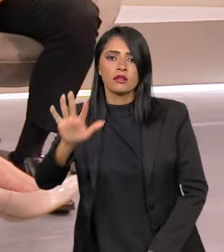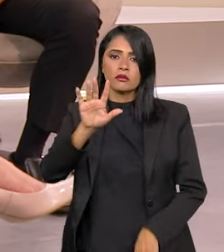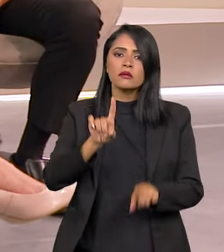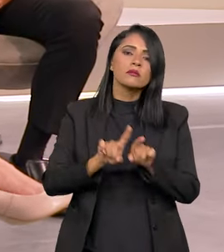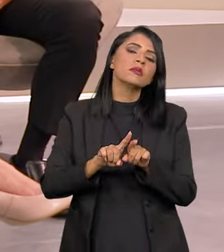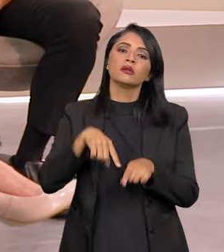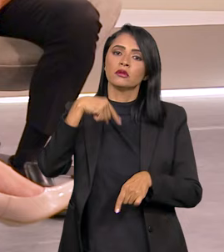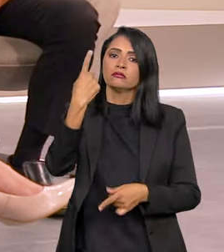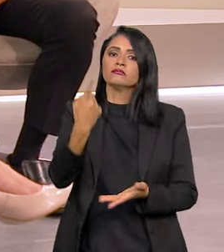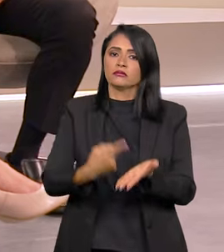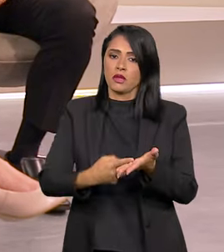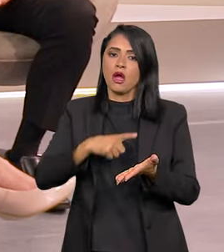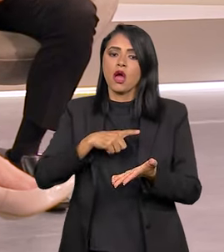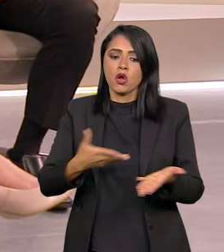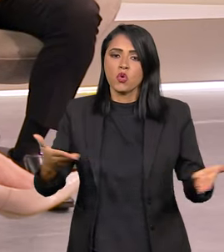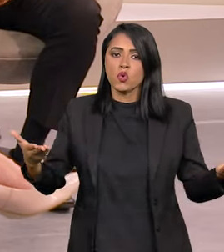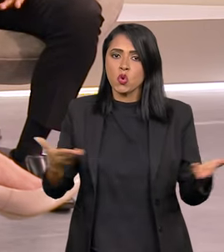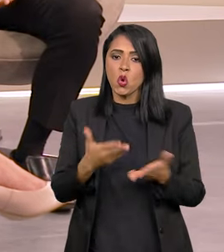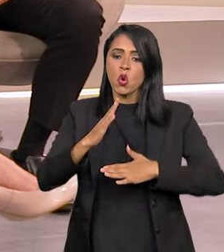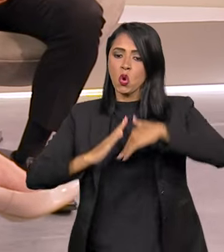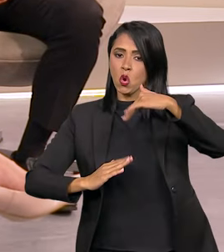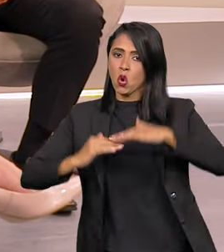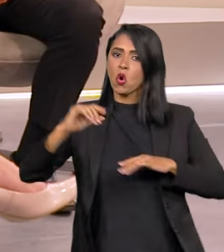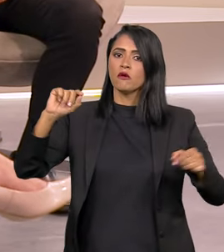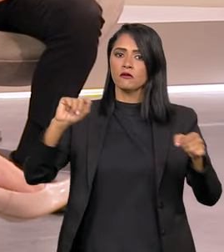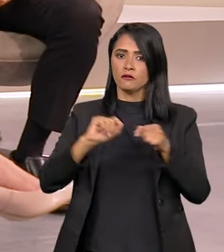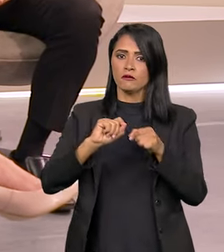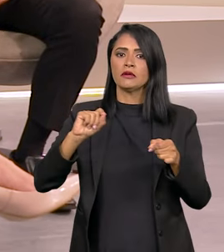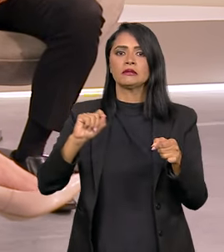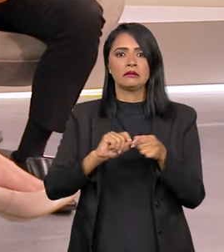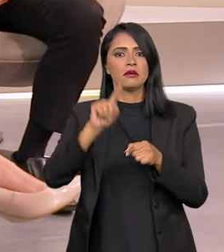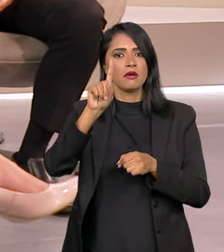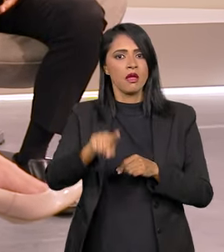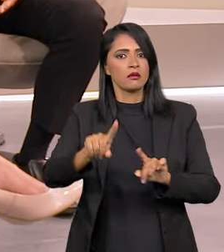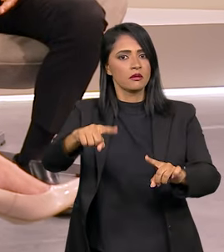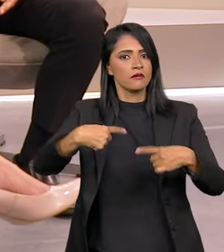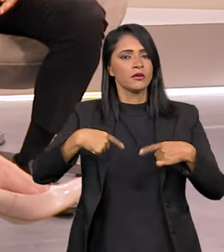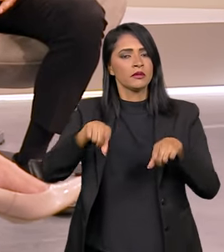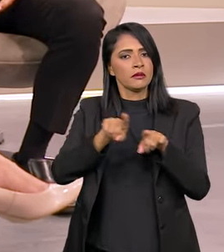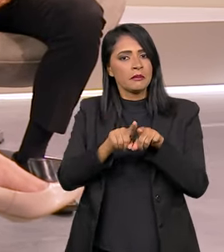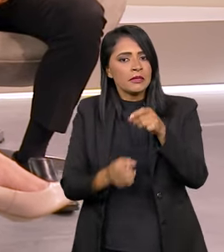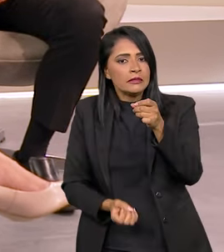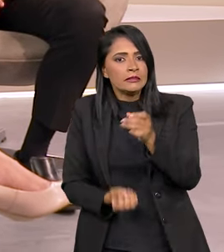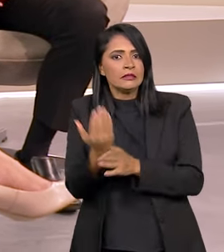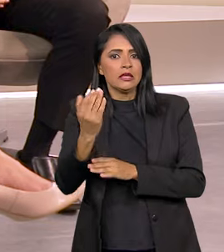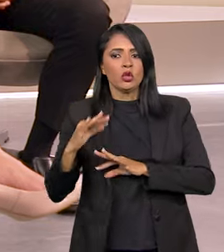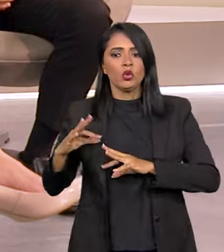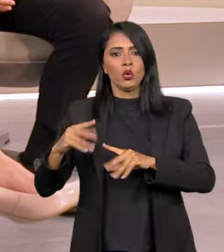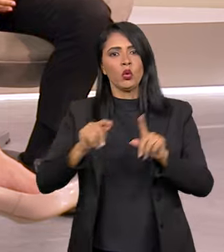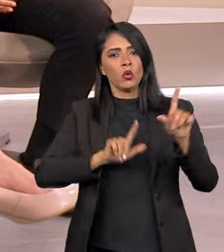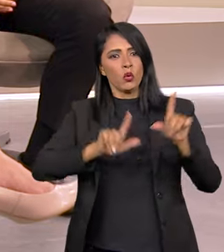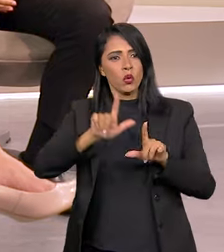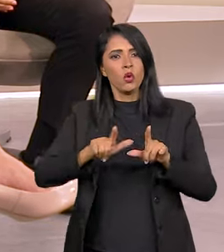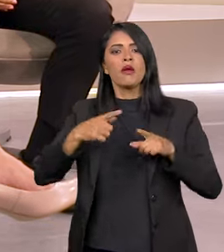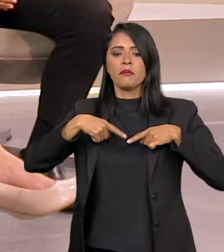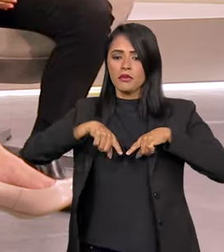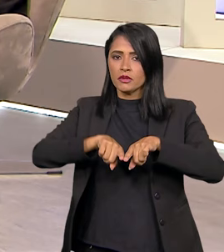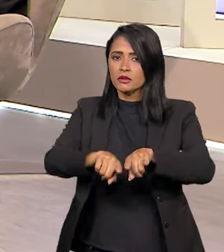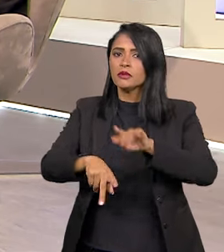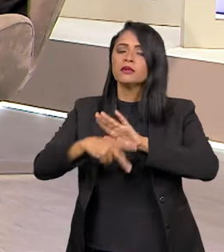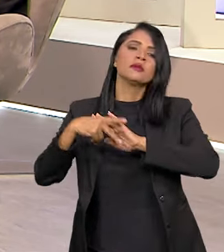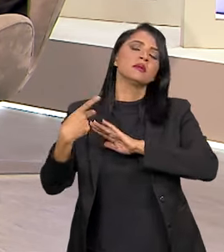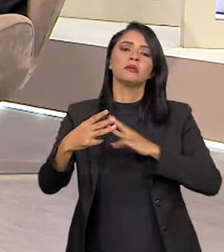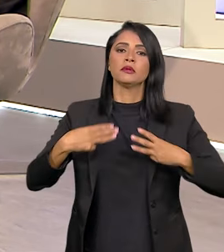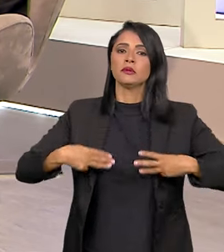da Rádio Nacional. Então a gente tem esse compromisso agora de fazer a implementação, que é um desafio também implementar todos esses